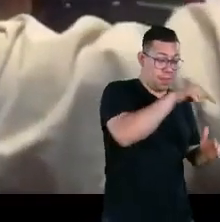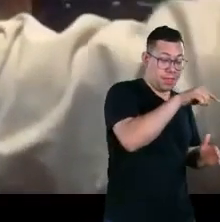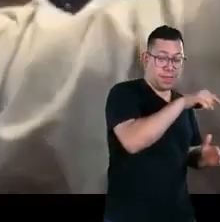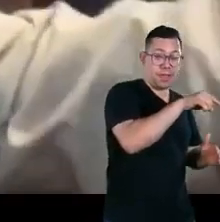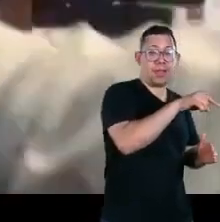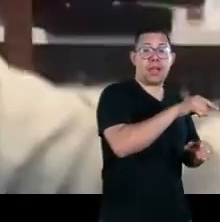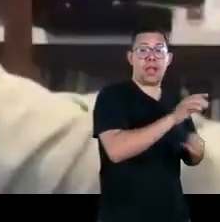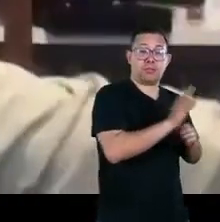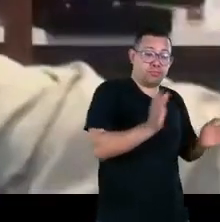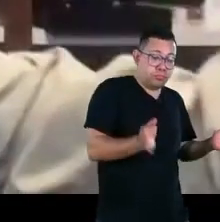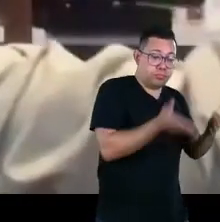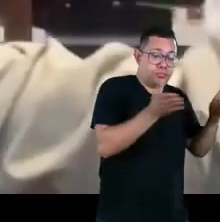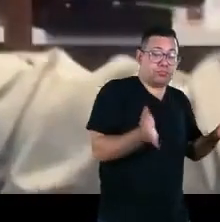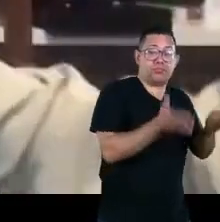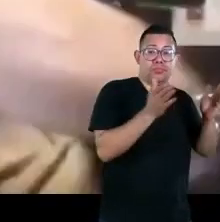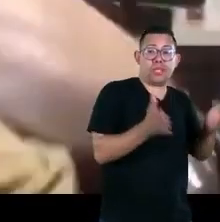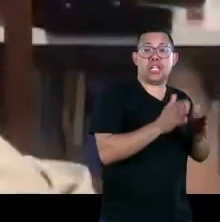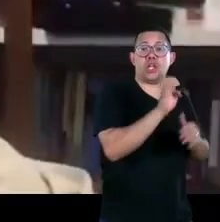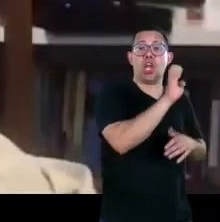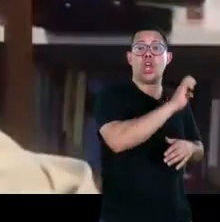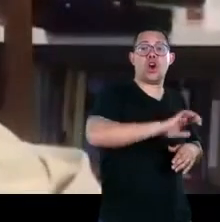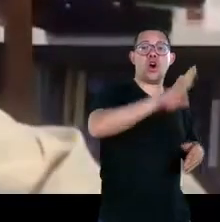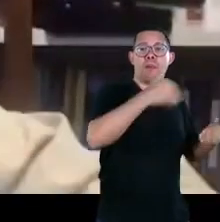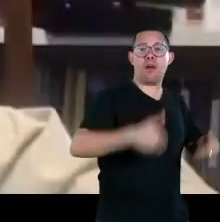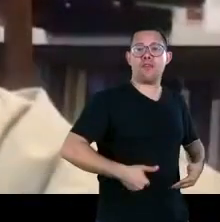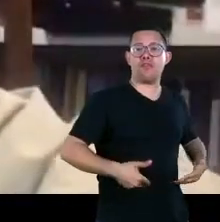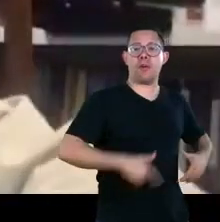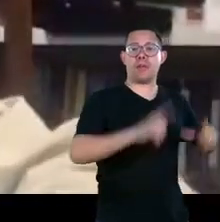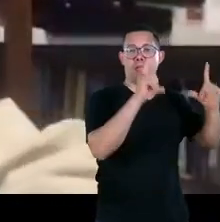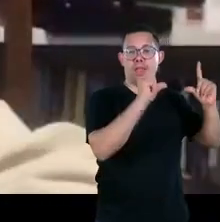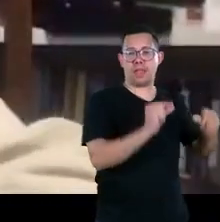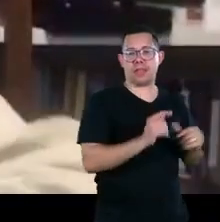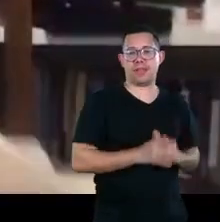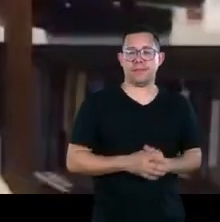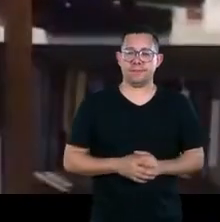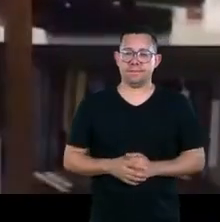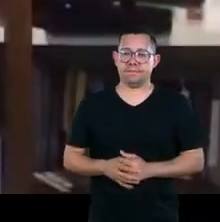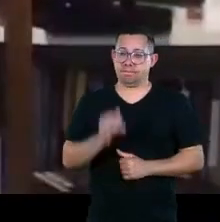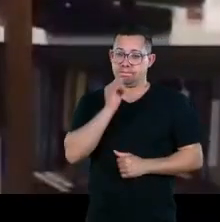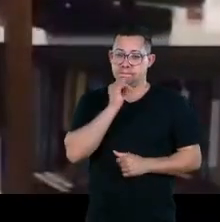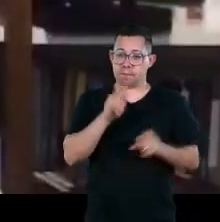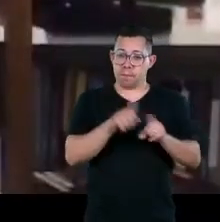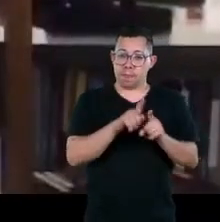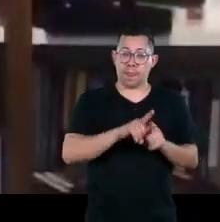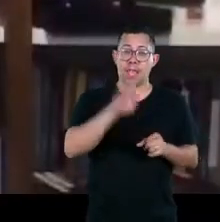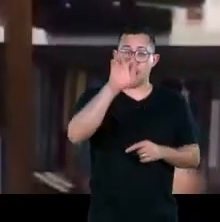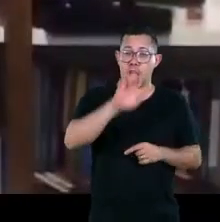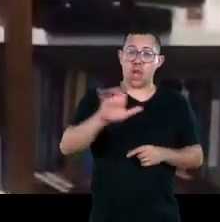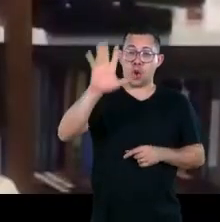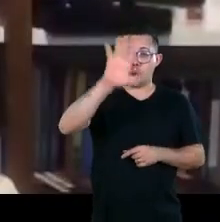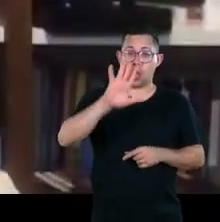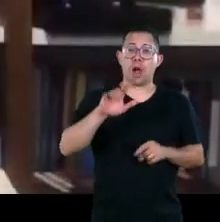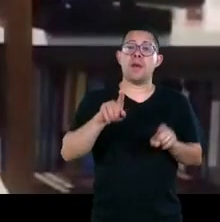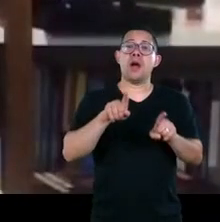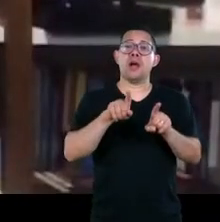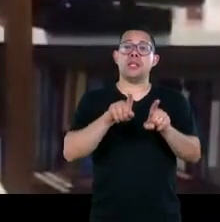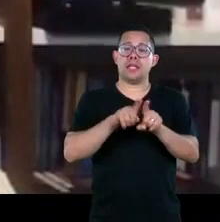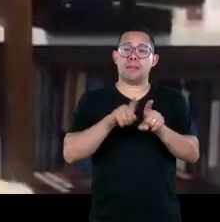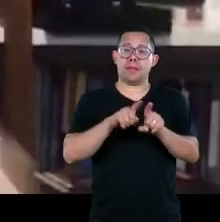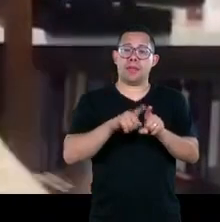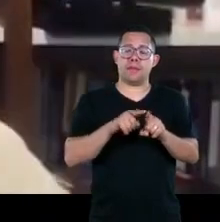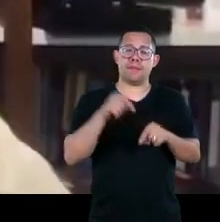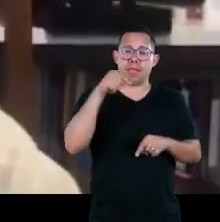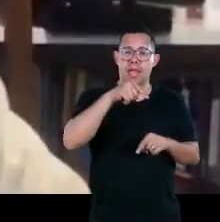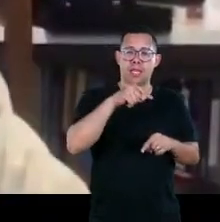foi descoberta aqui e realmente hoje ela prolifera na Europa inteira e isso realmente